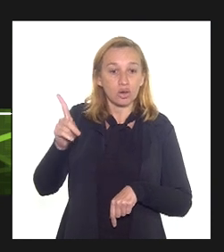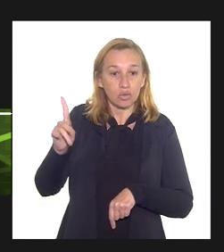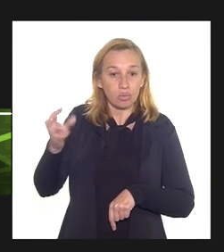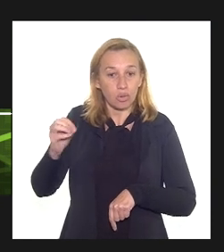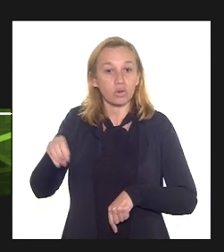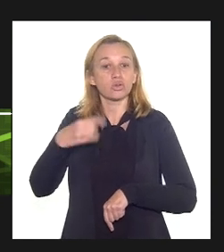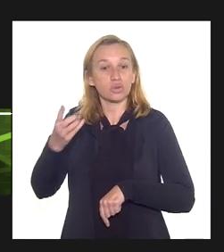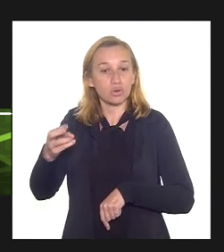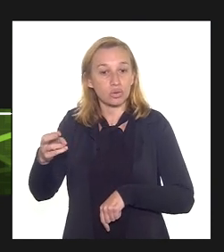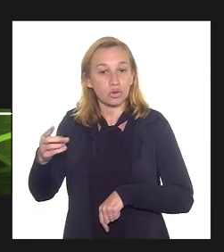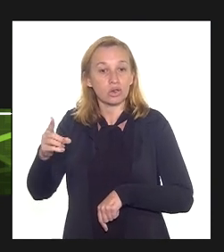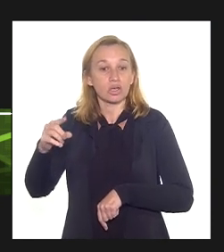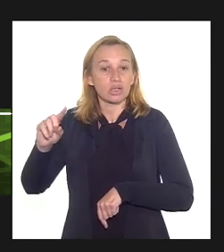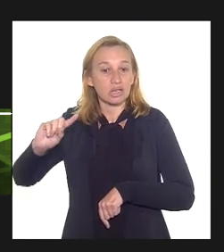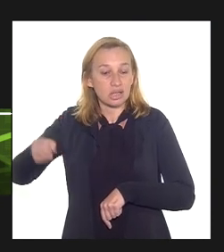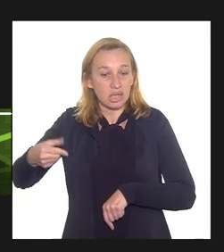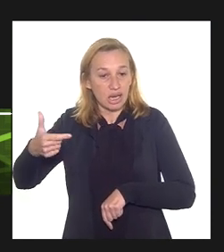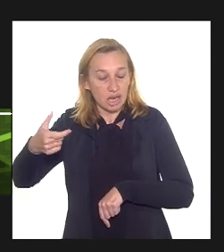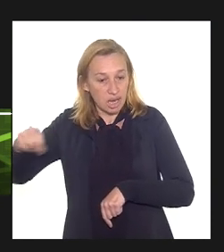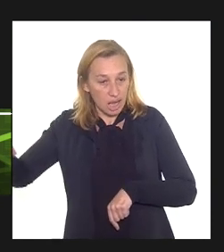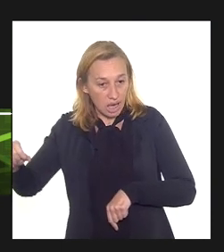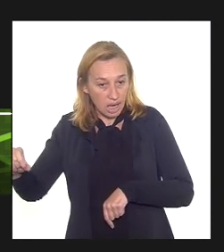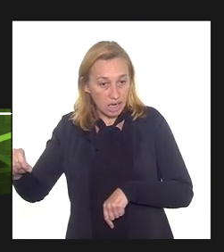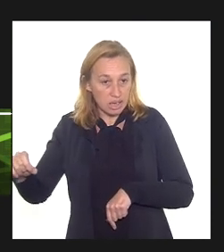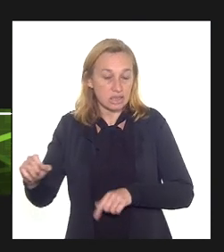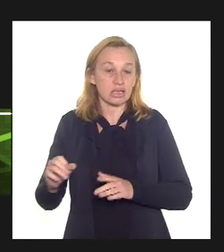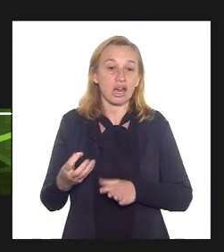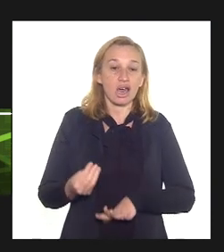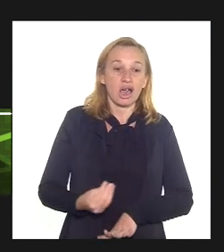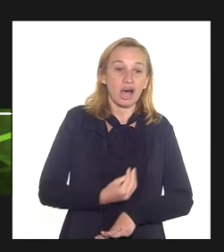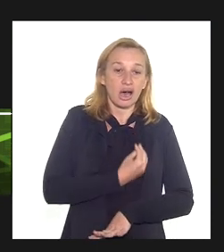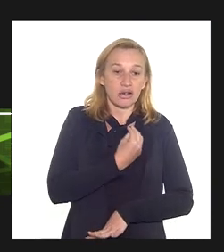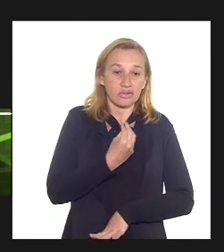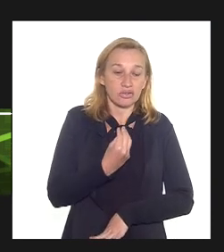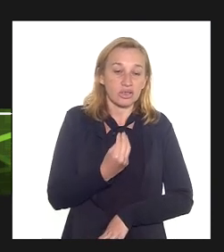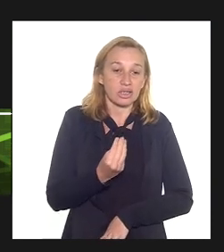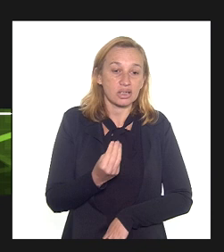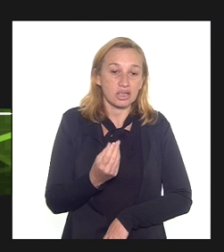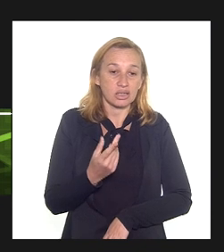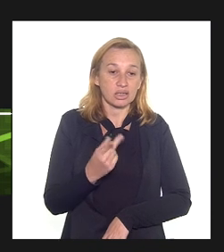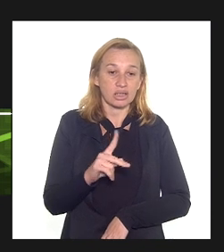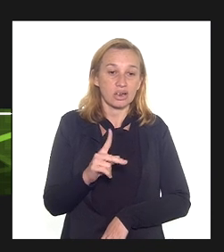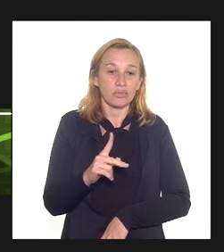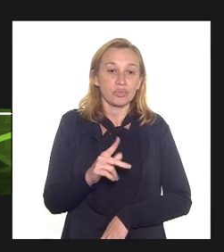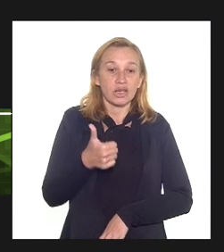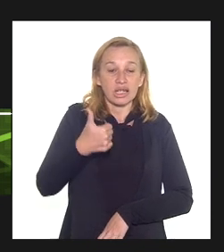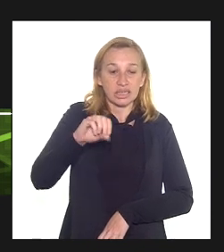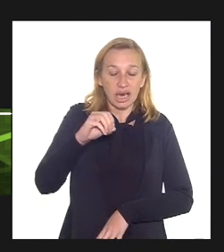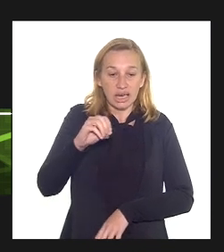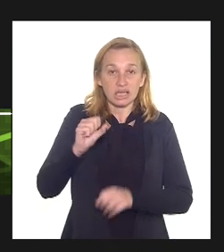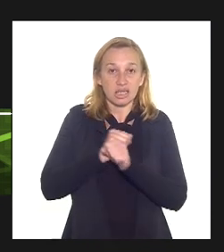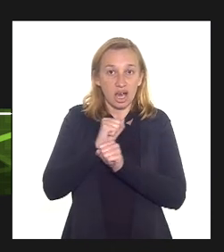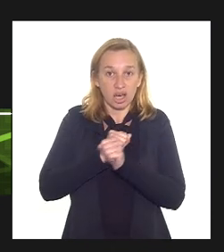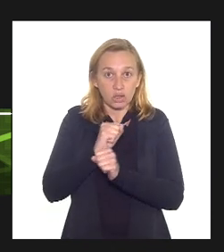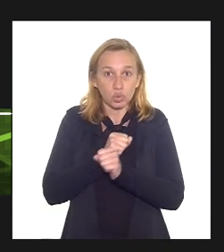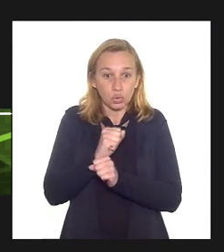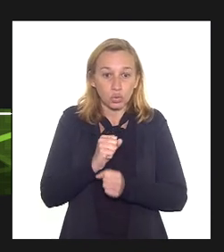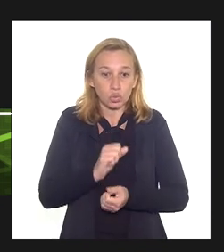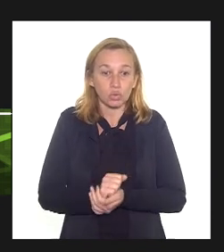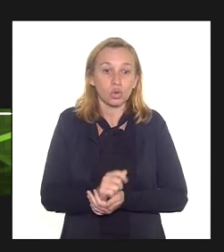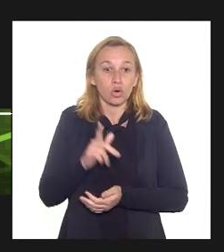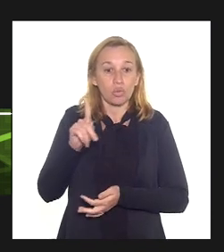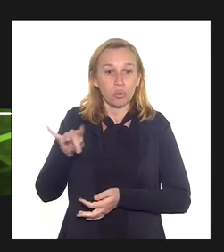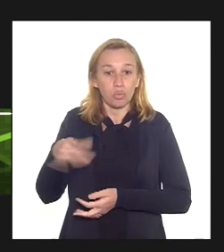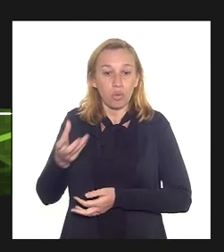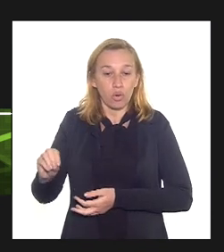um equipamento cuja vida útil definida na legislação tributária federal é de 10 anos enquanto que para o poço